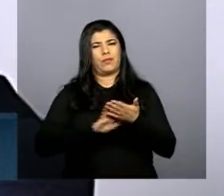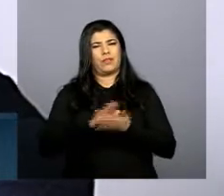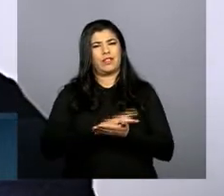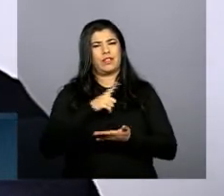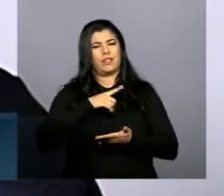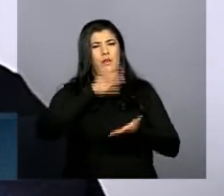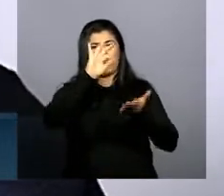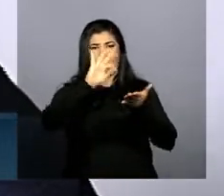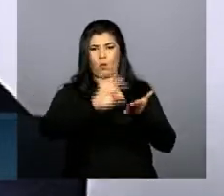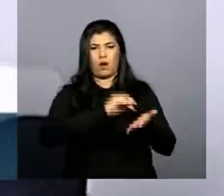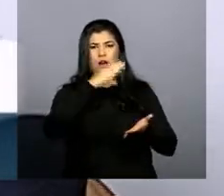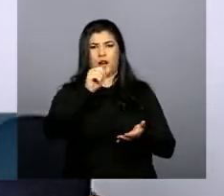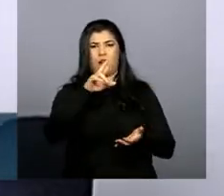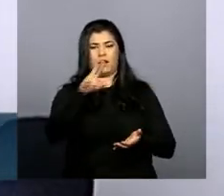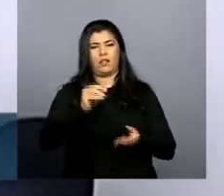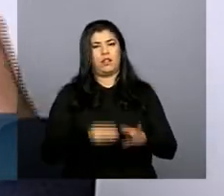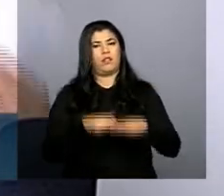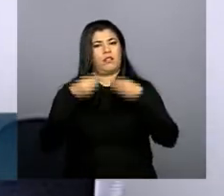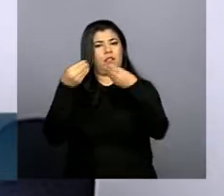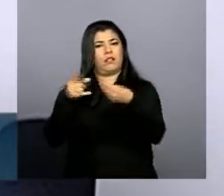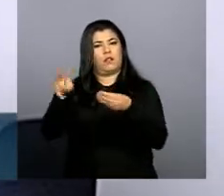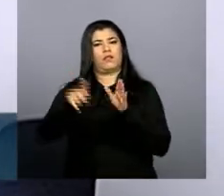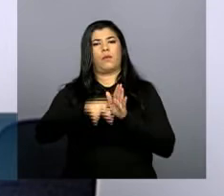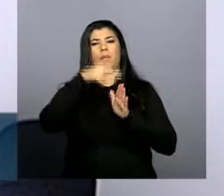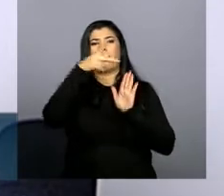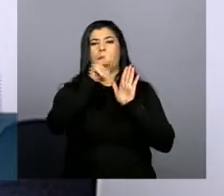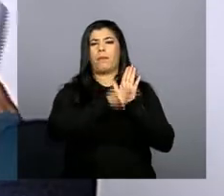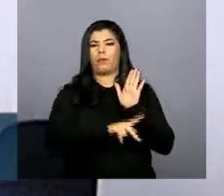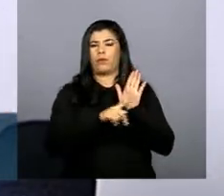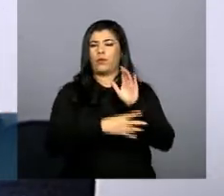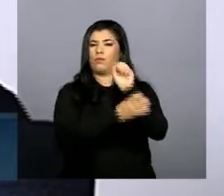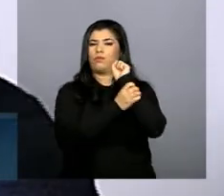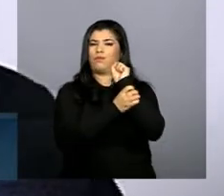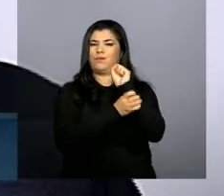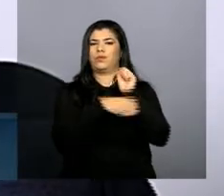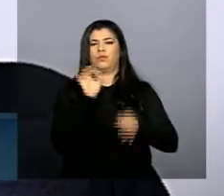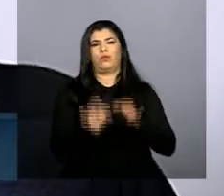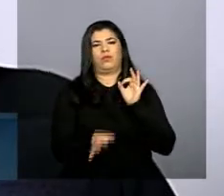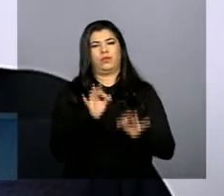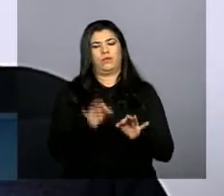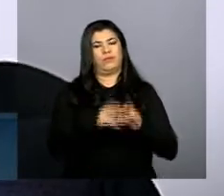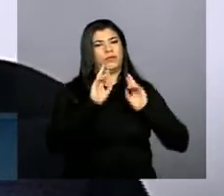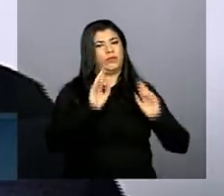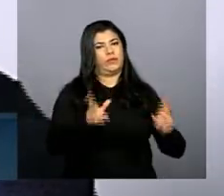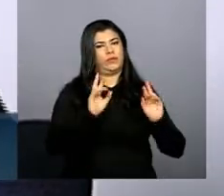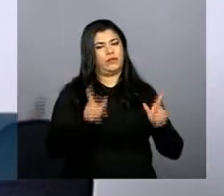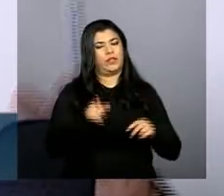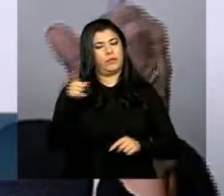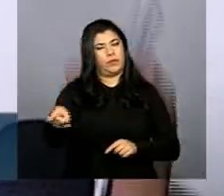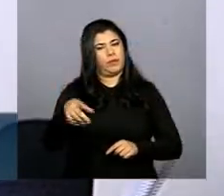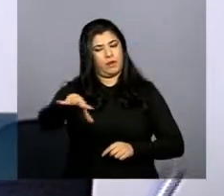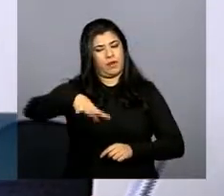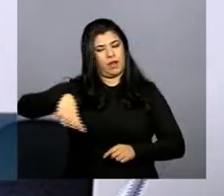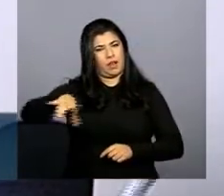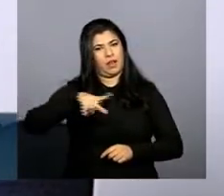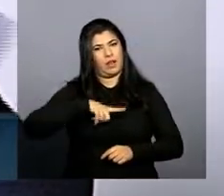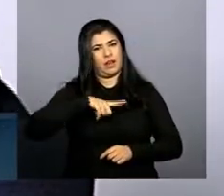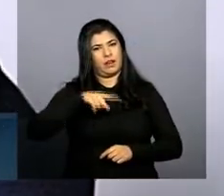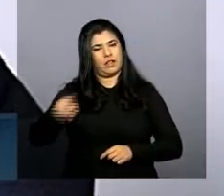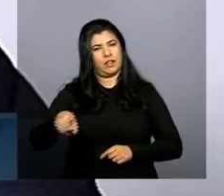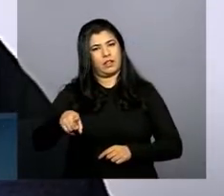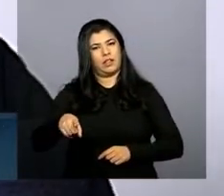licenciamento único e aquele produtor passa a ter segurança jurídica é diferente de uma propriedade rural que por exemplo tem um silo